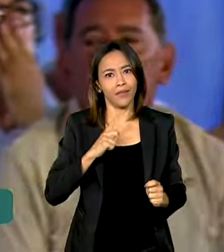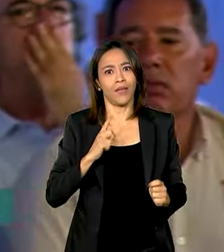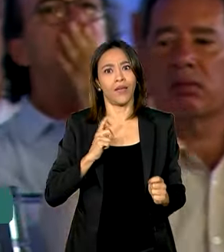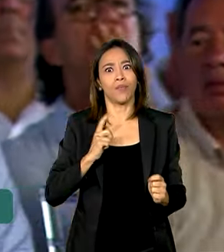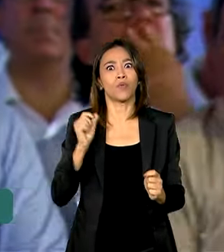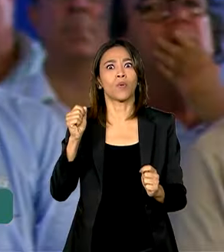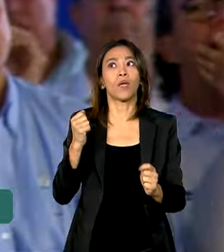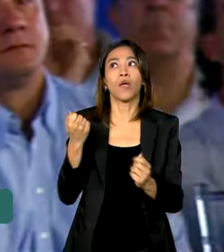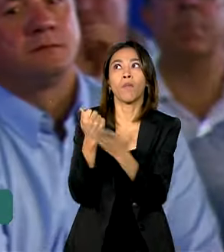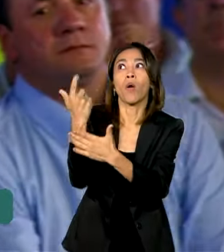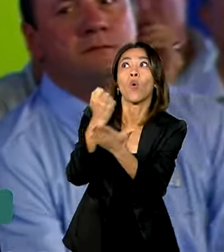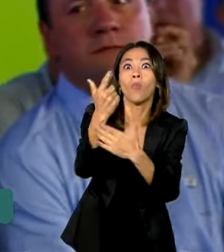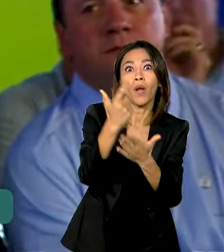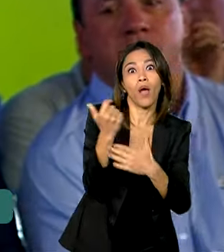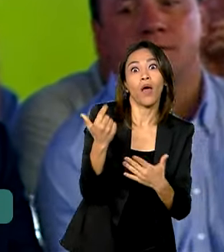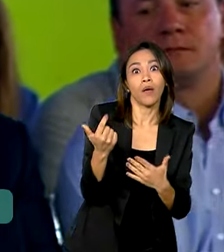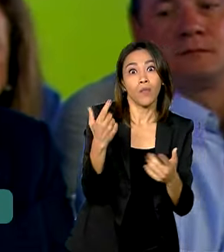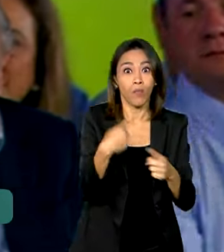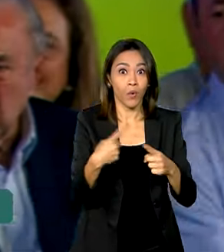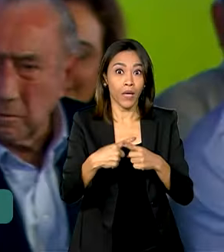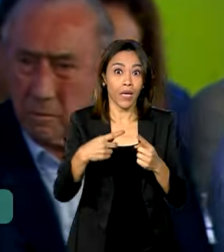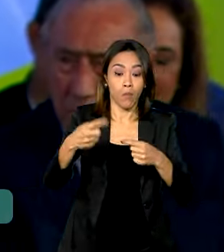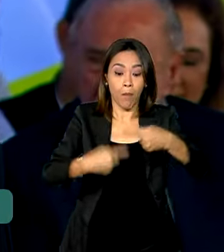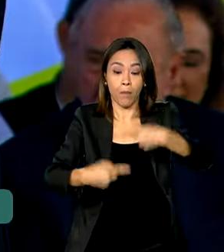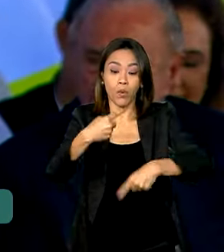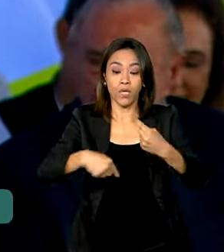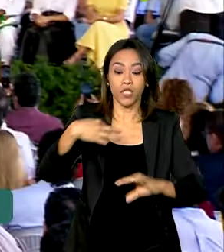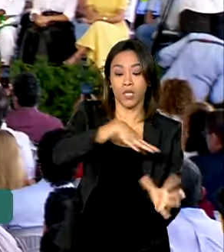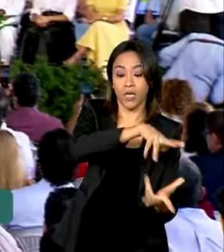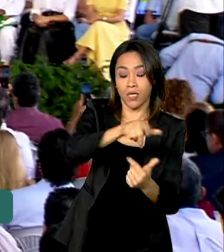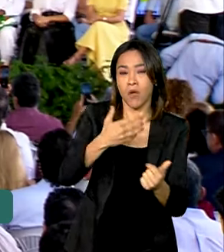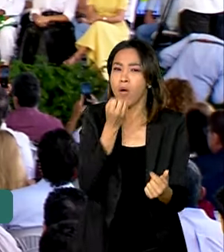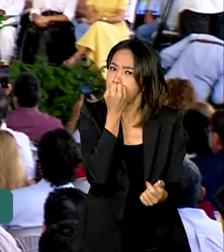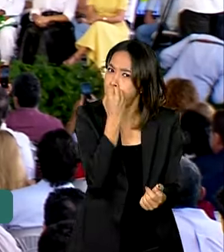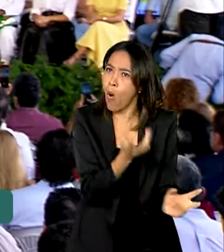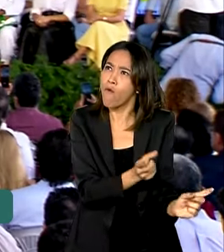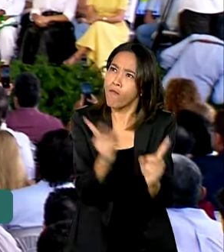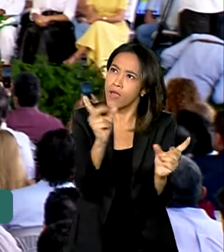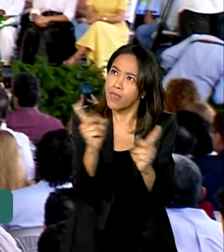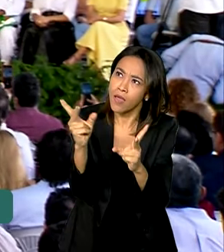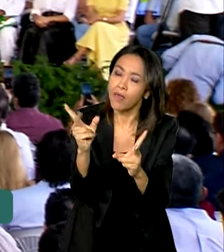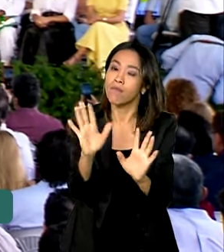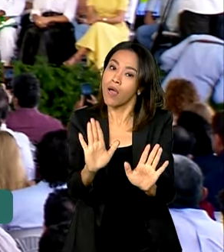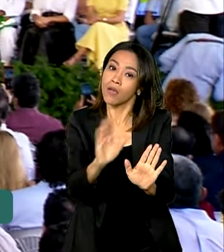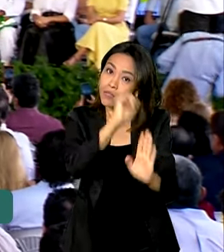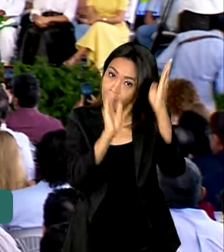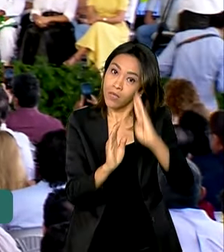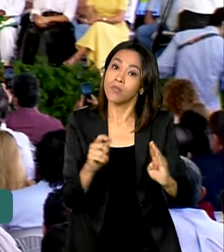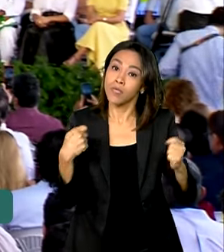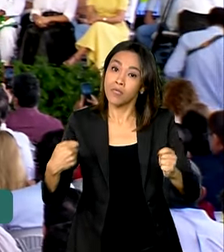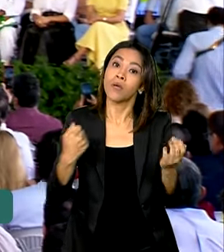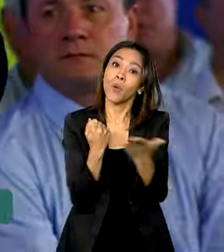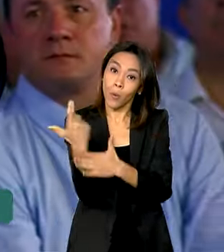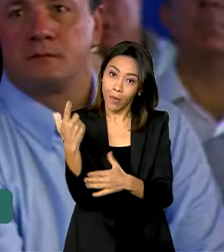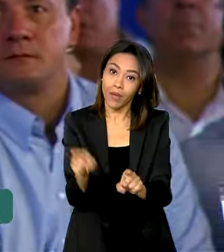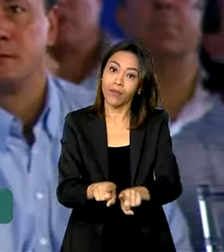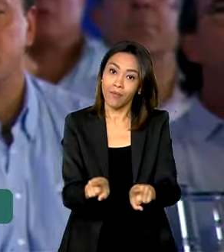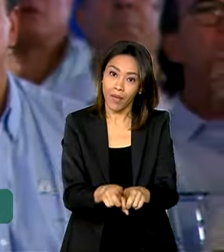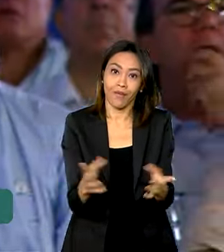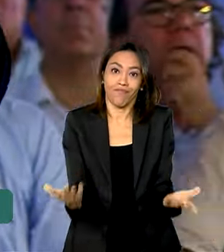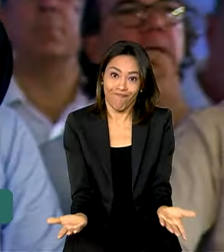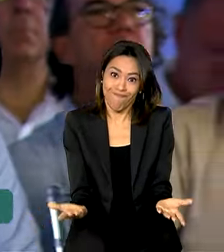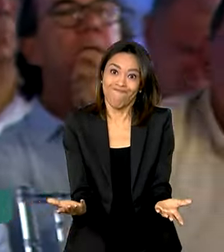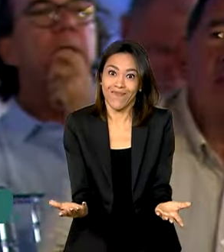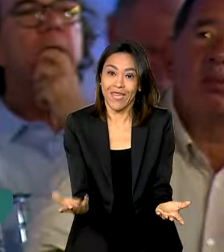consumir também. Porque política internacional é bom a gente vender, mas a gente também tem que comprar, porque a gente não pode